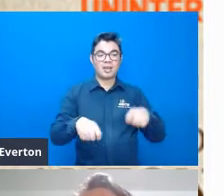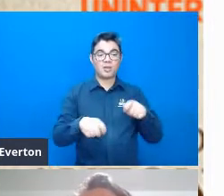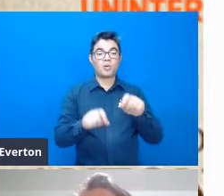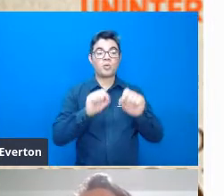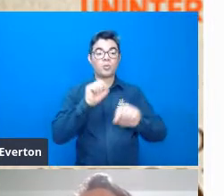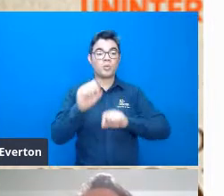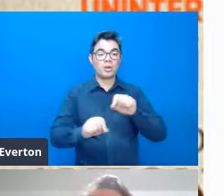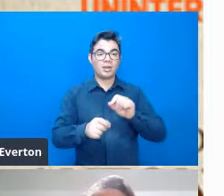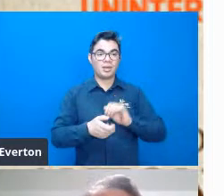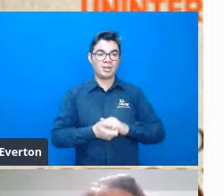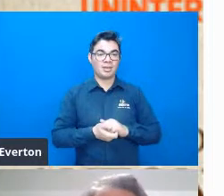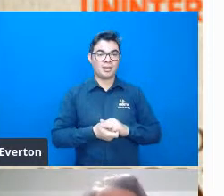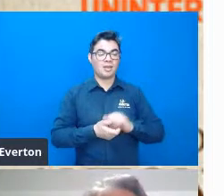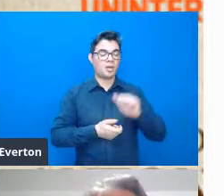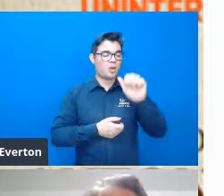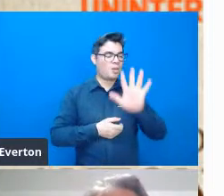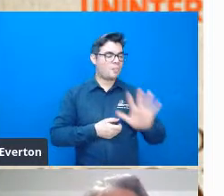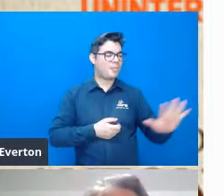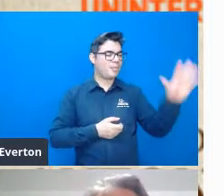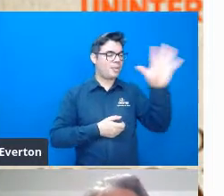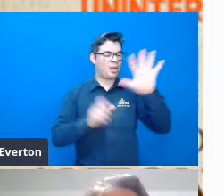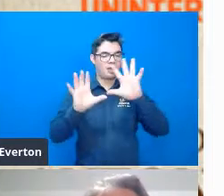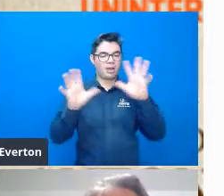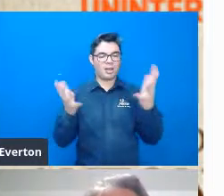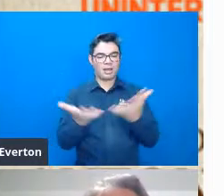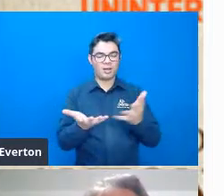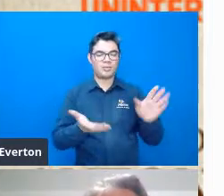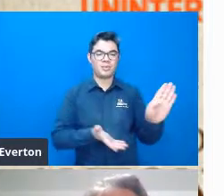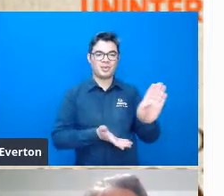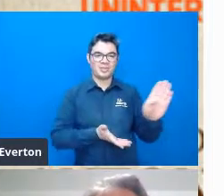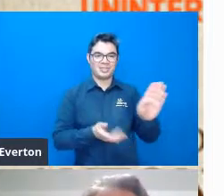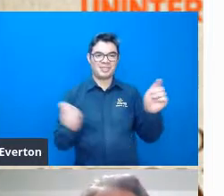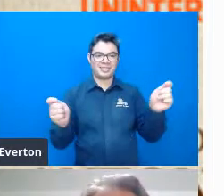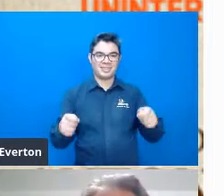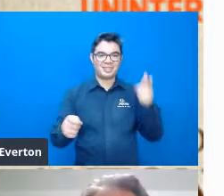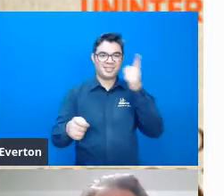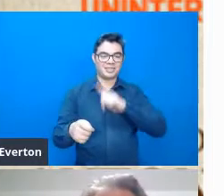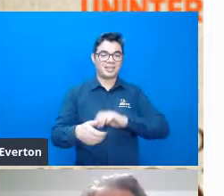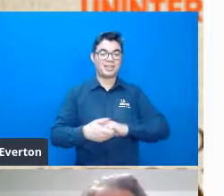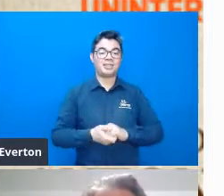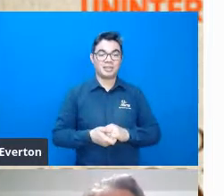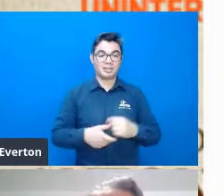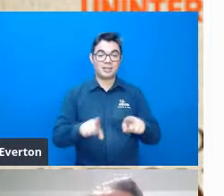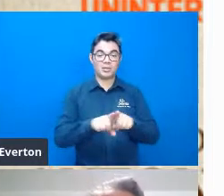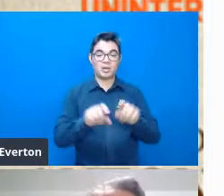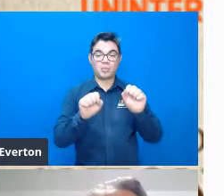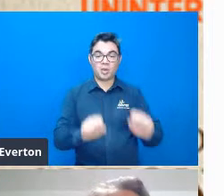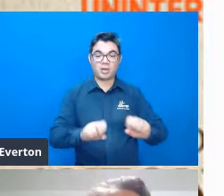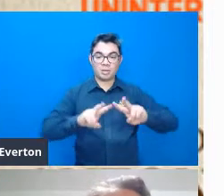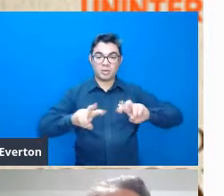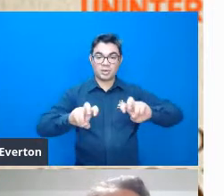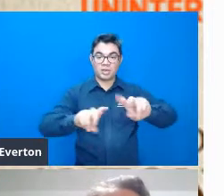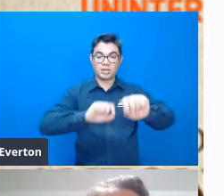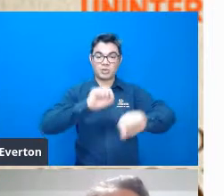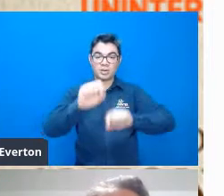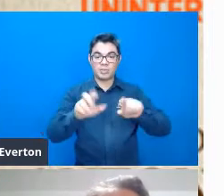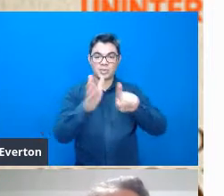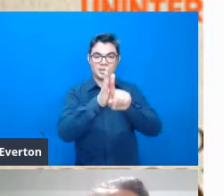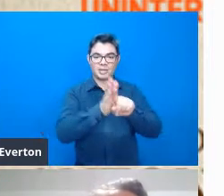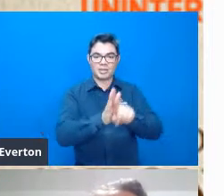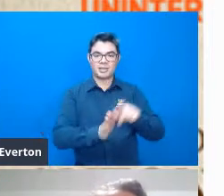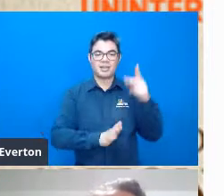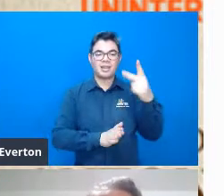questões globais da biologia, digamos assim, em que ele pudesse abordar na pesquisa dele